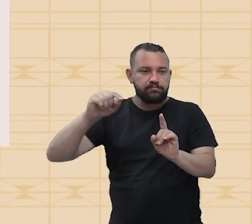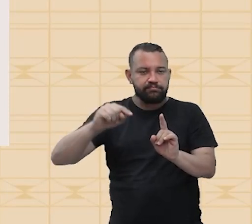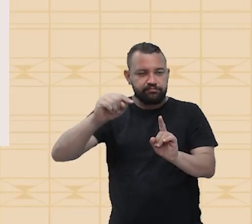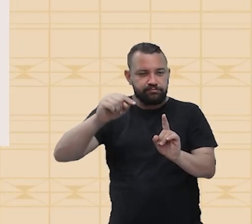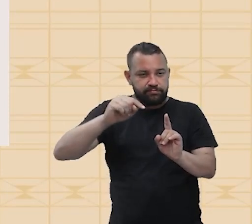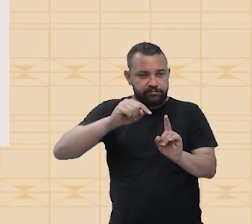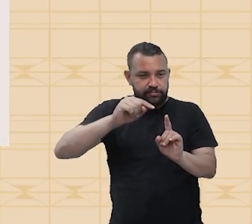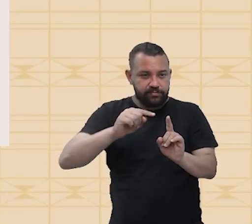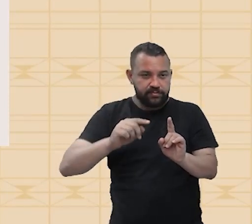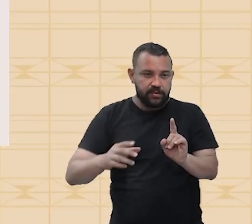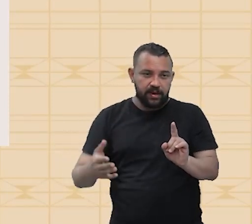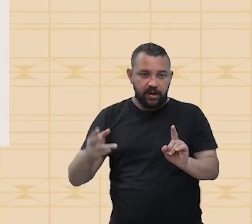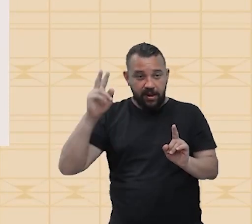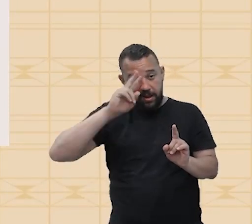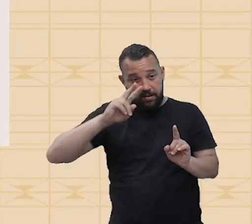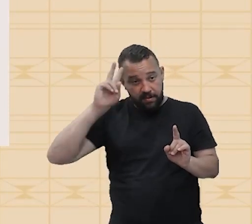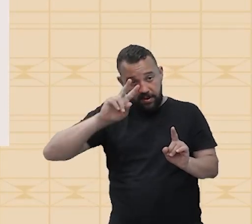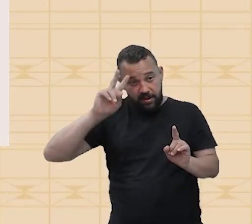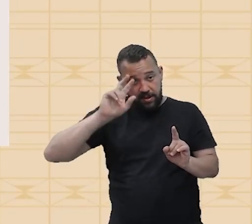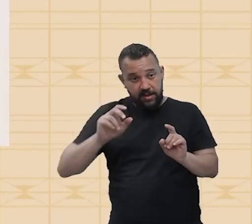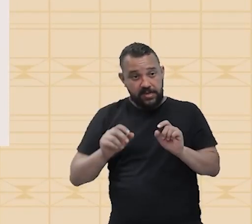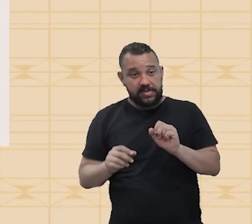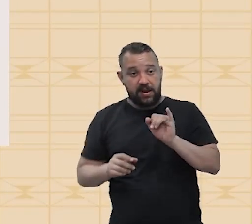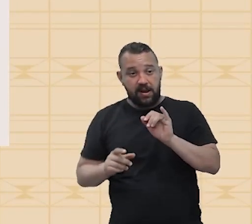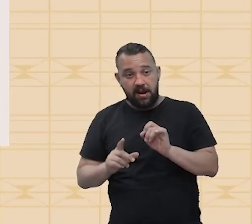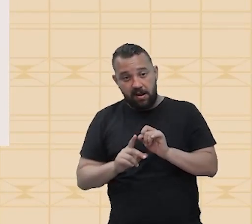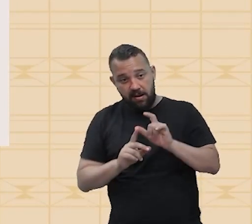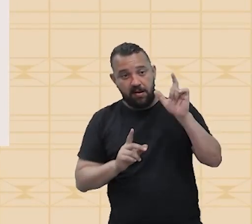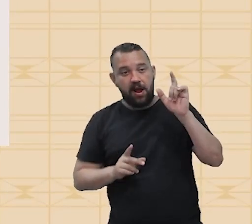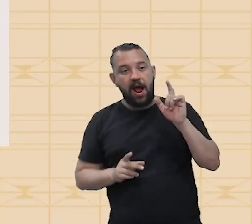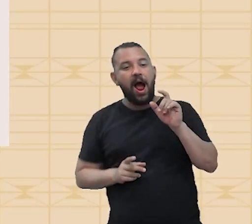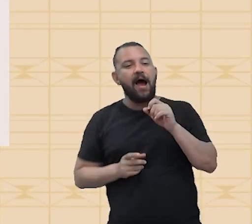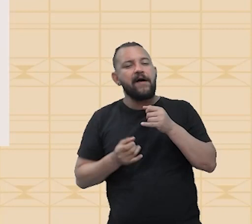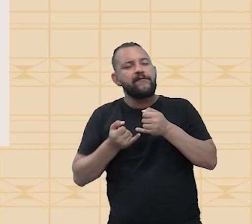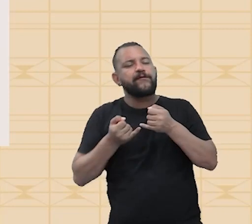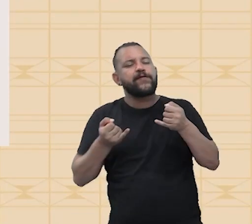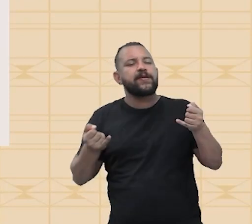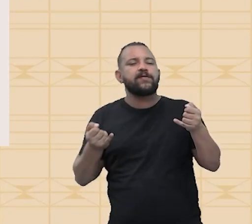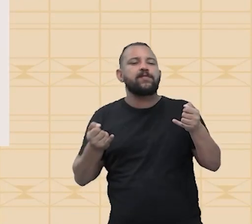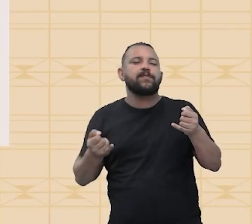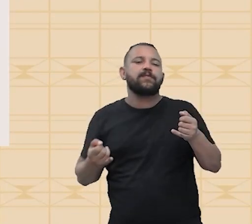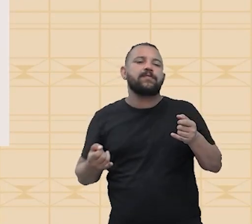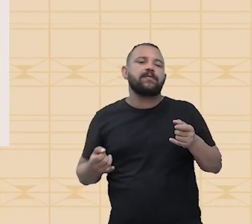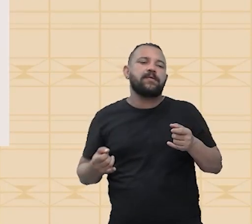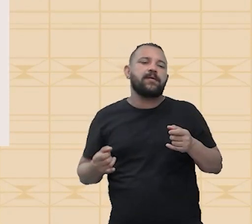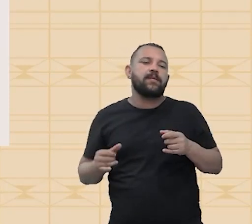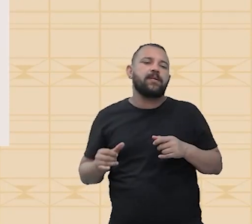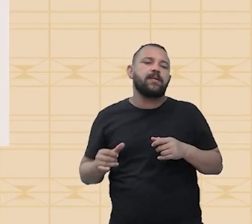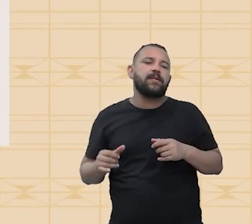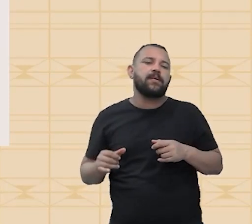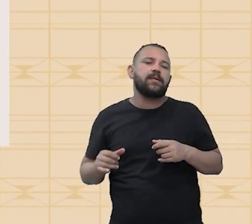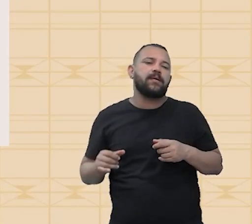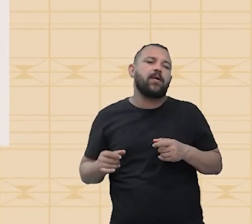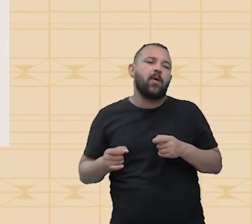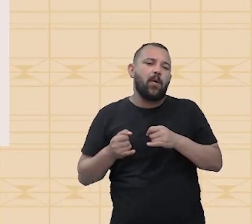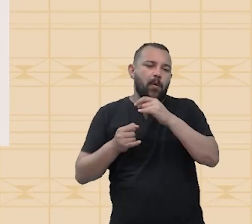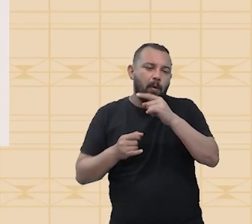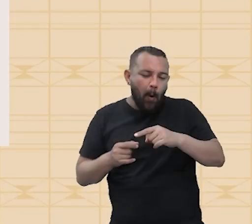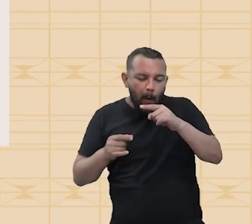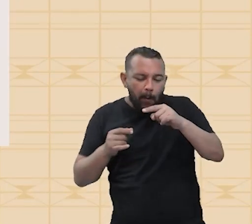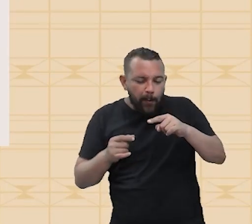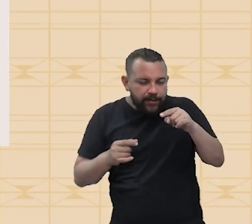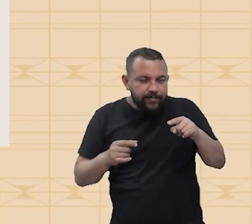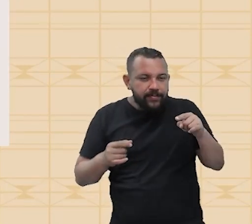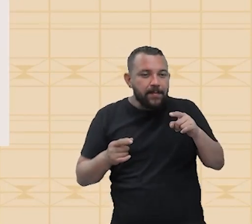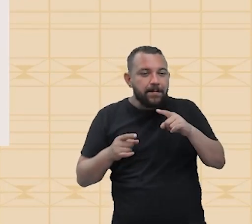maneira, lembre-se que quando se aumenta a frequência, o som fica agudo. Ele vai fazer com que o comprimento de onda diminua.